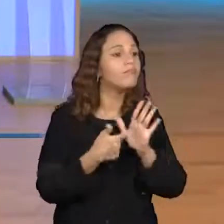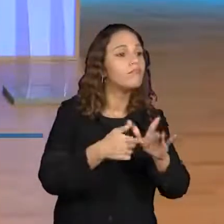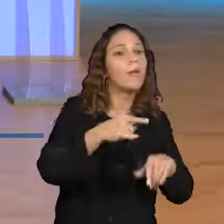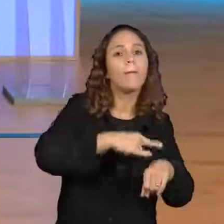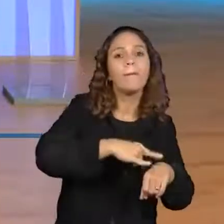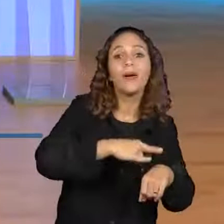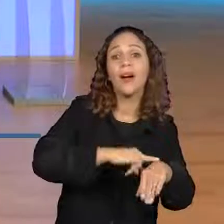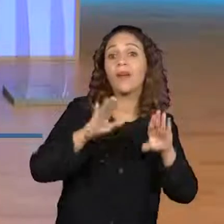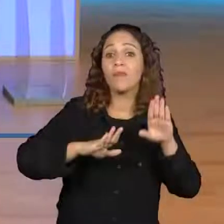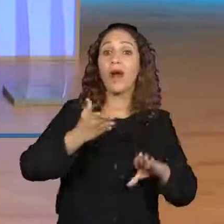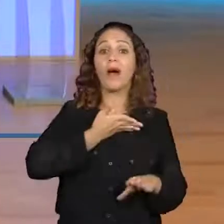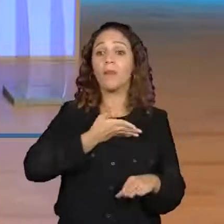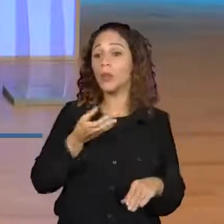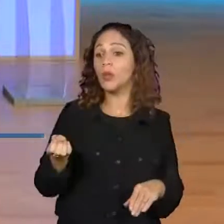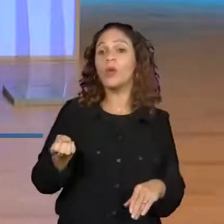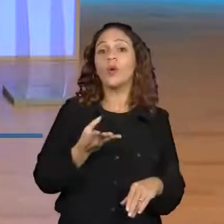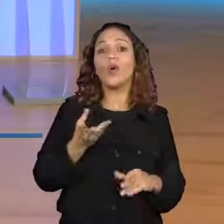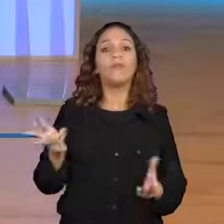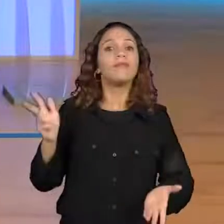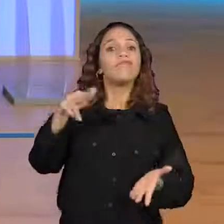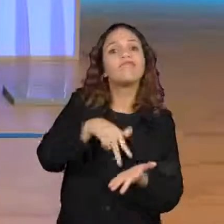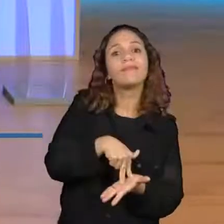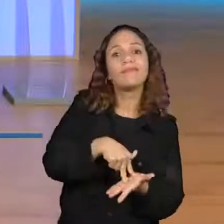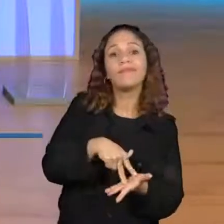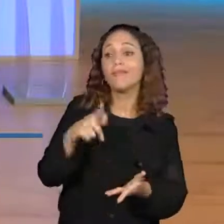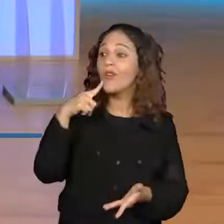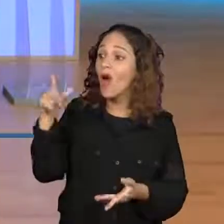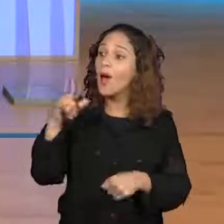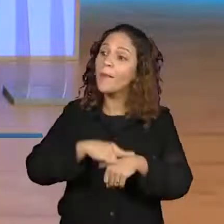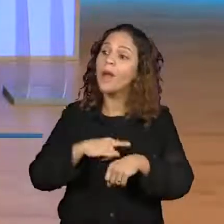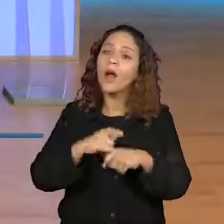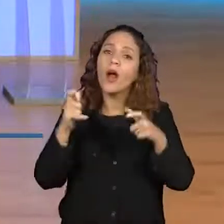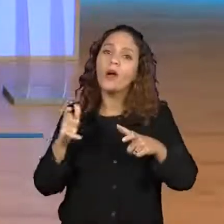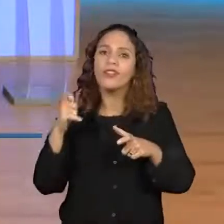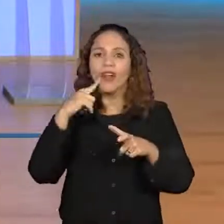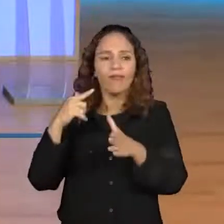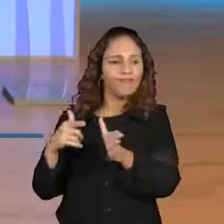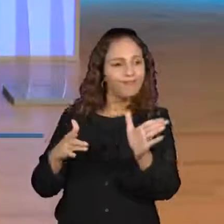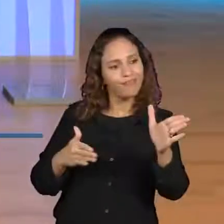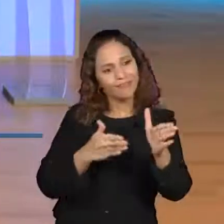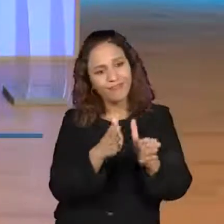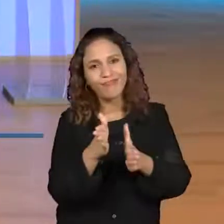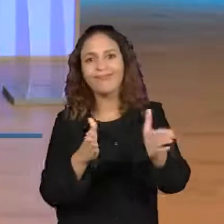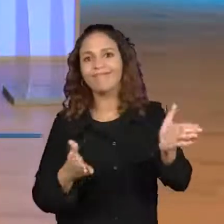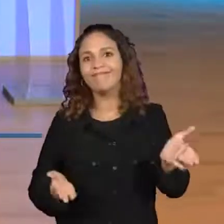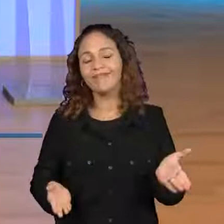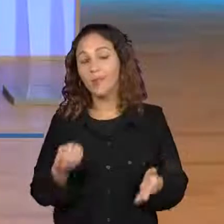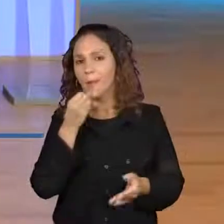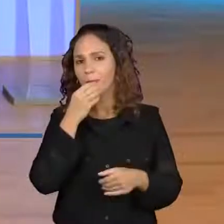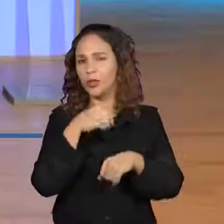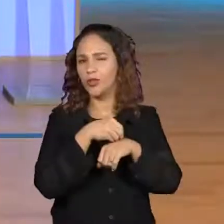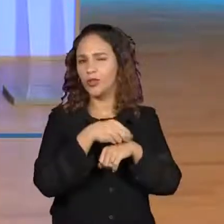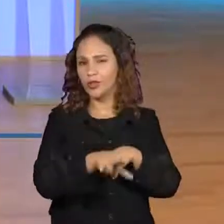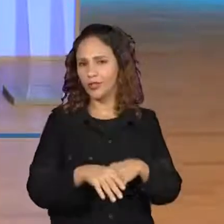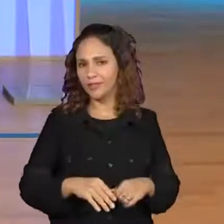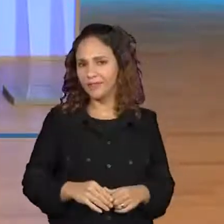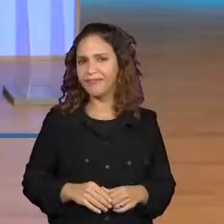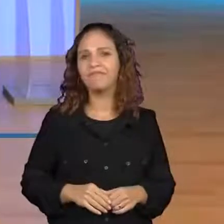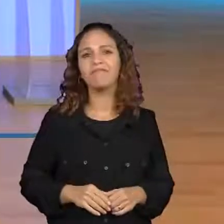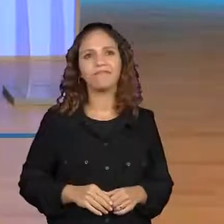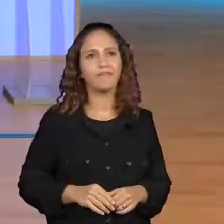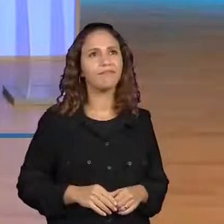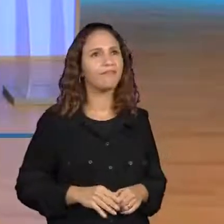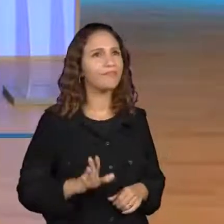aluno novo que não conhece a escola, né, professora? Olha, uma boa dica, hein, ProJoyce? Essa é realmente uma boa dica, isso. Ótimo.